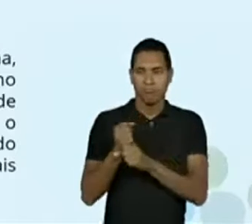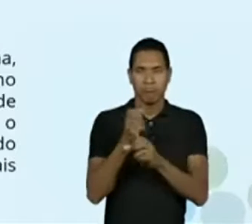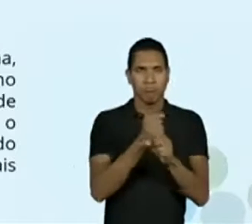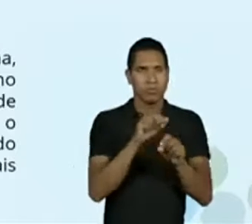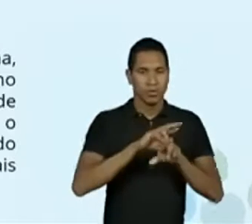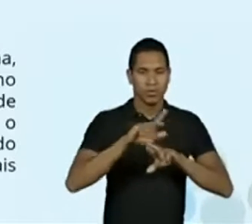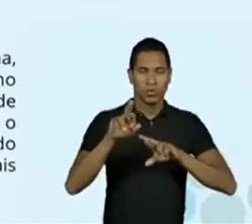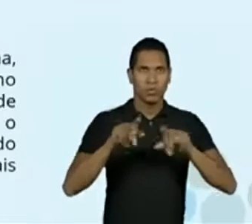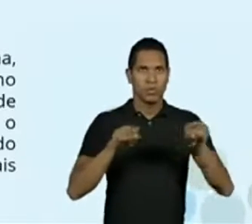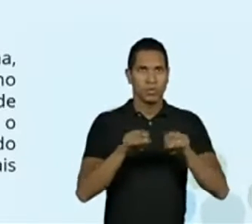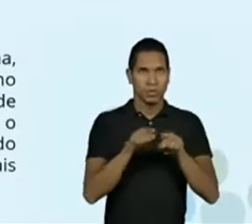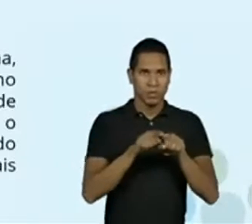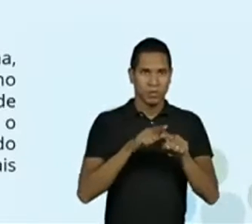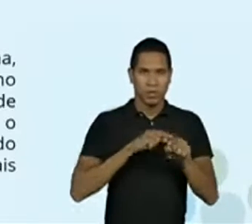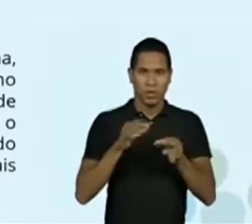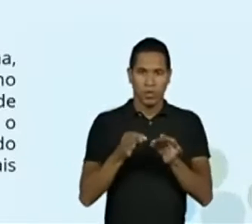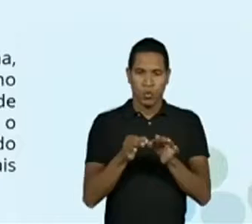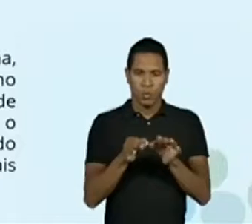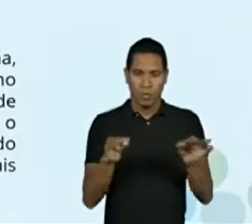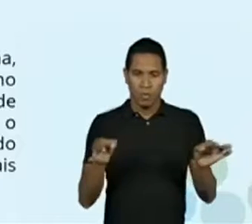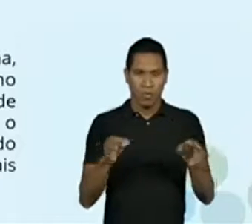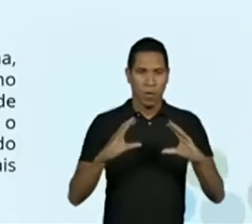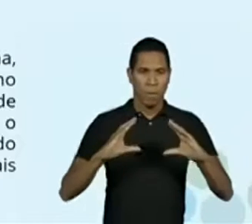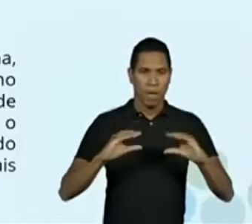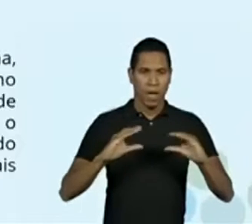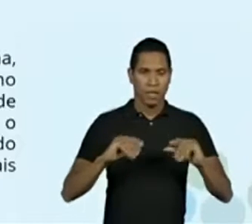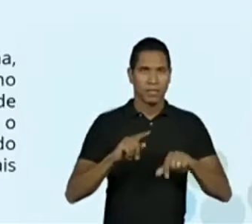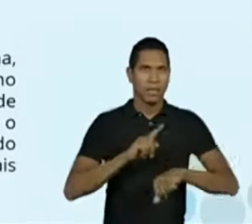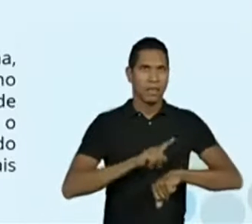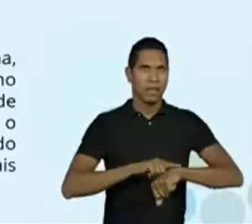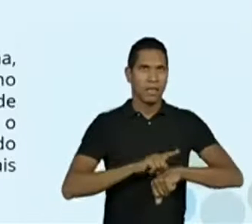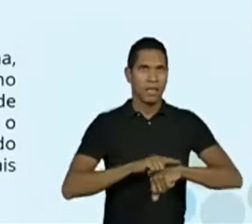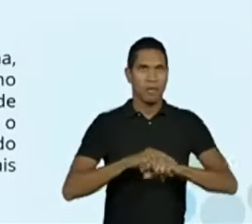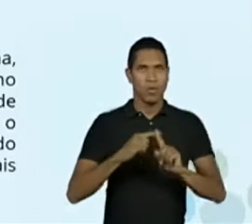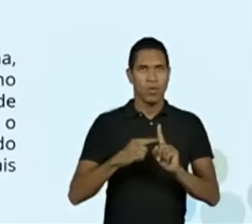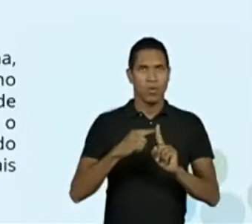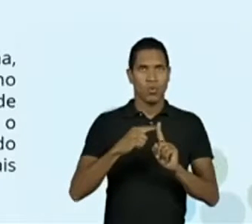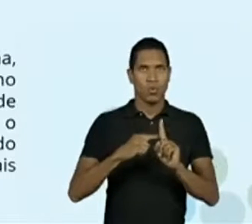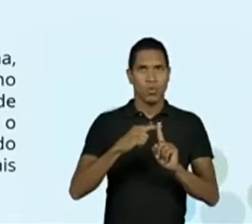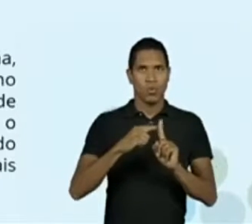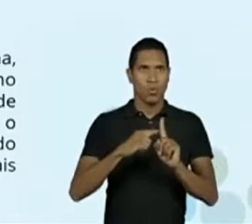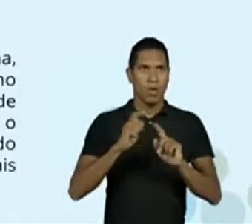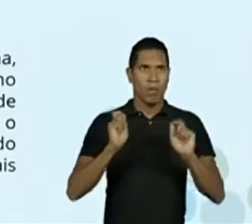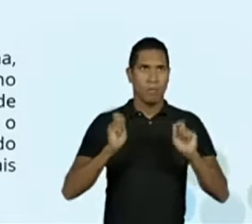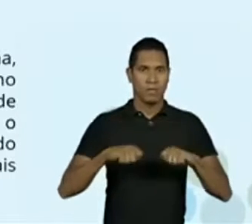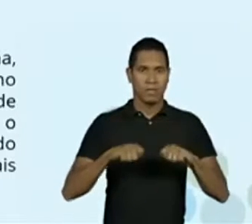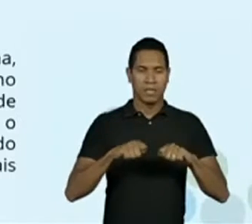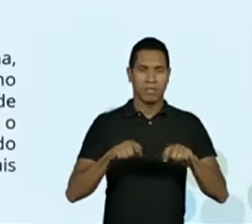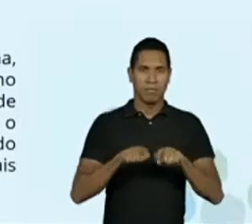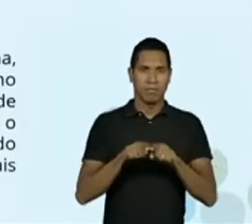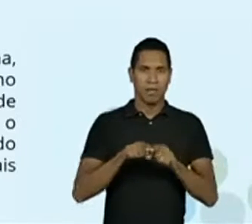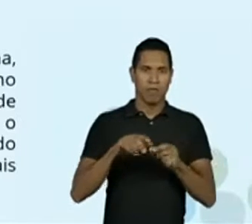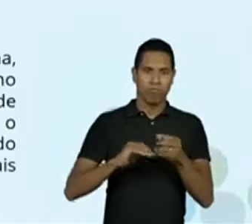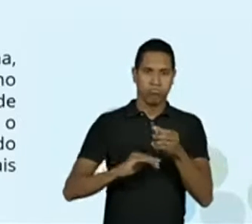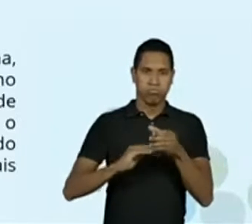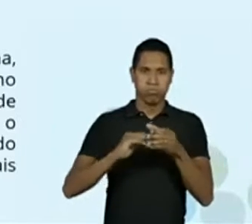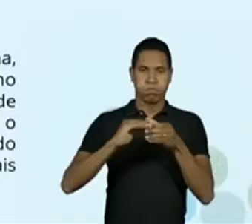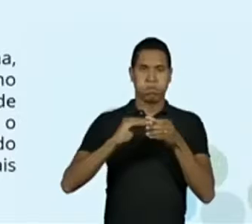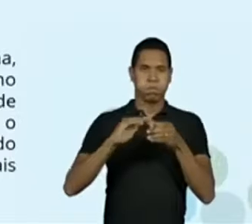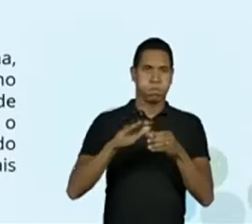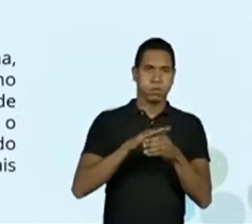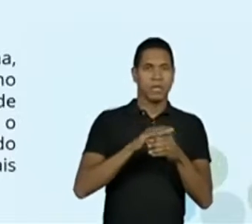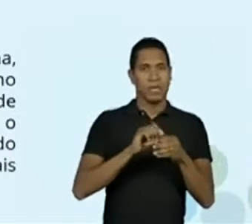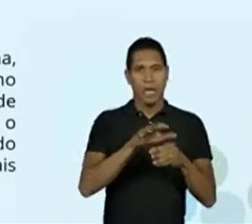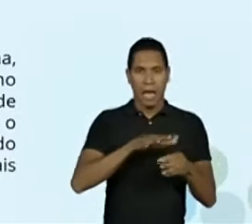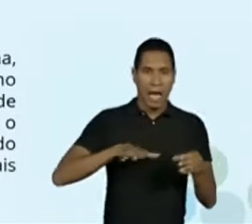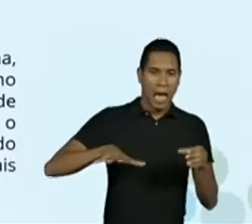grandezas como comprimento, massa, tempo, temperatura, capacidade e área, reconhecendo